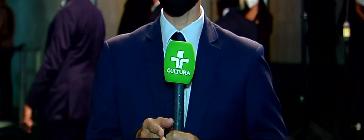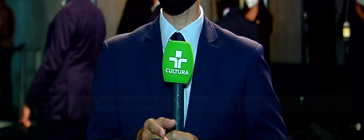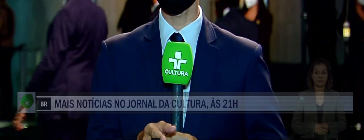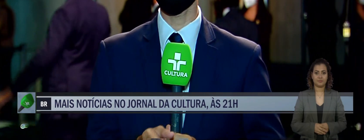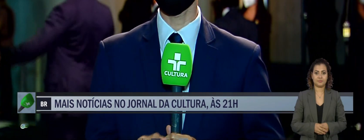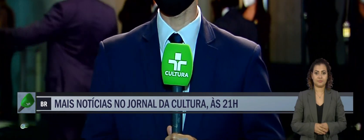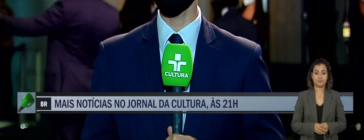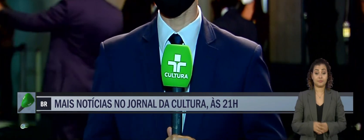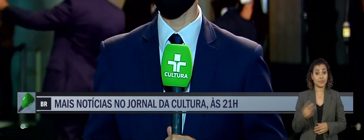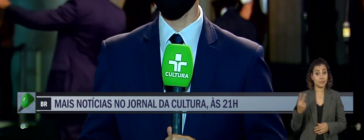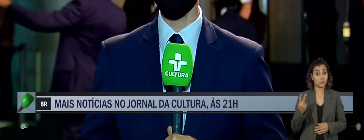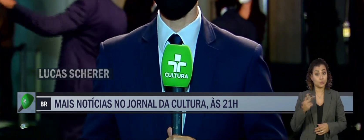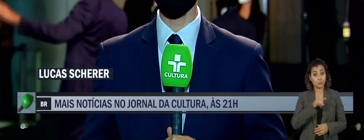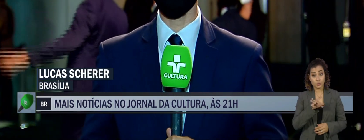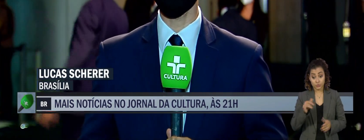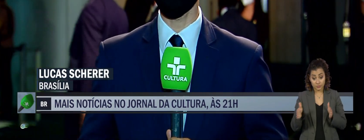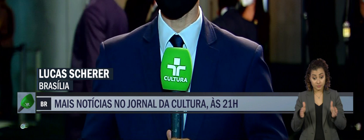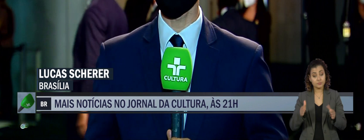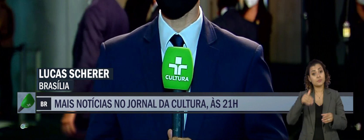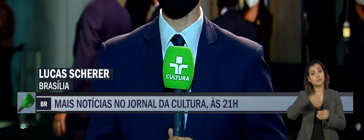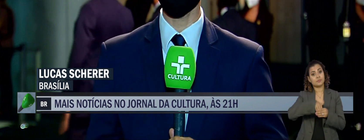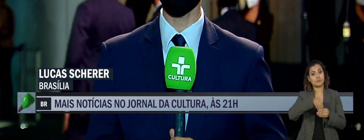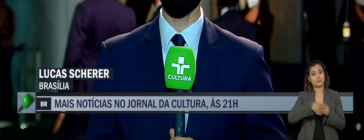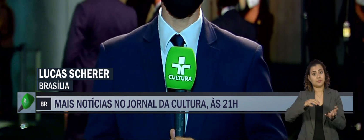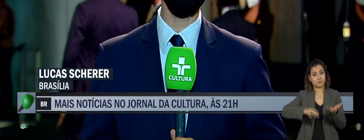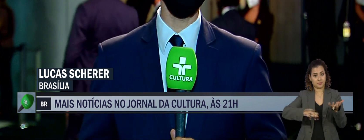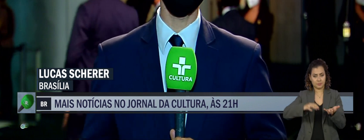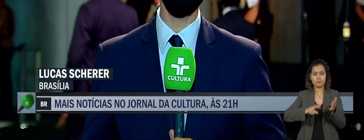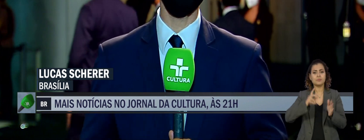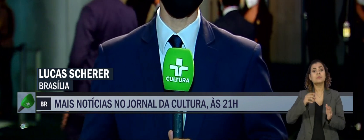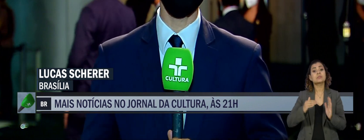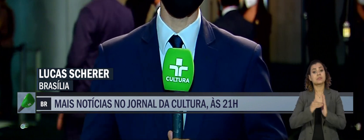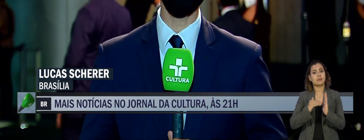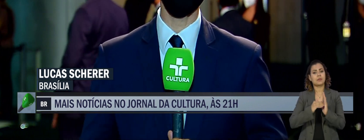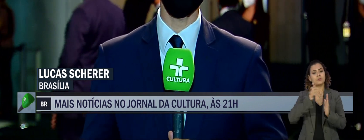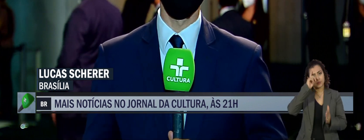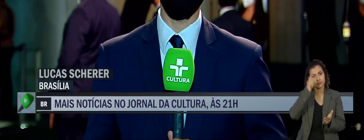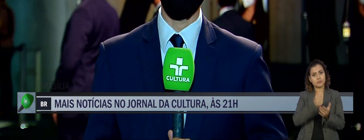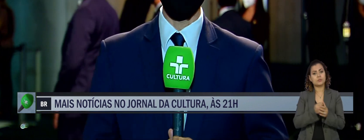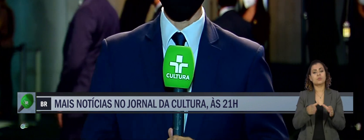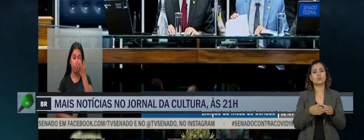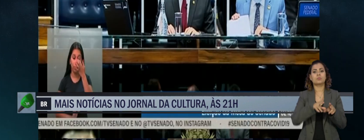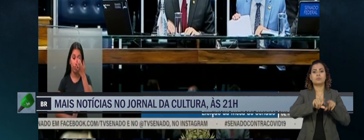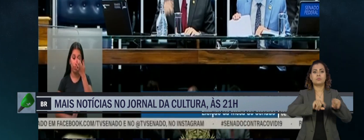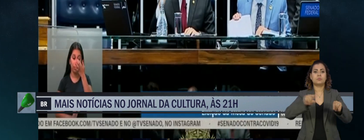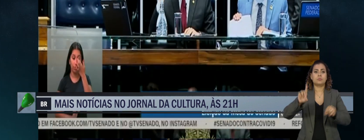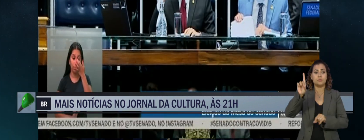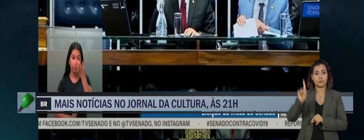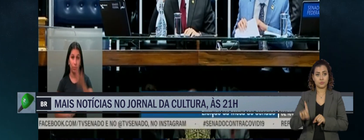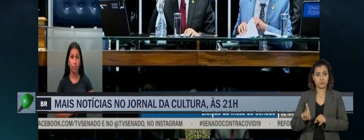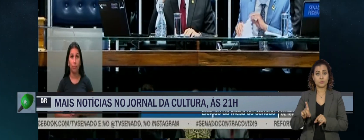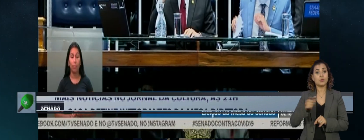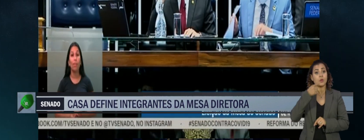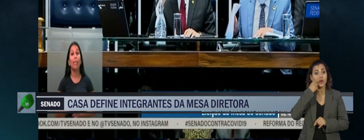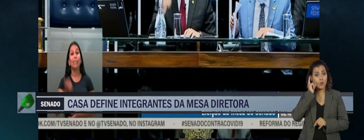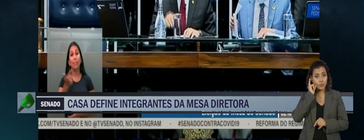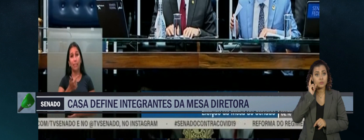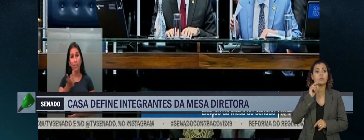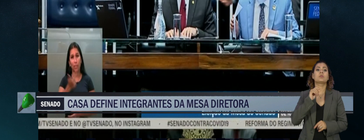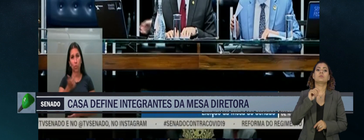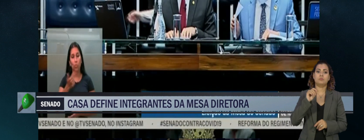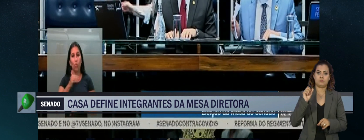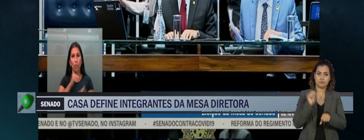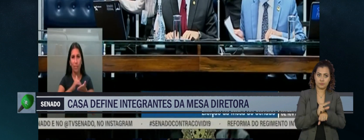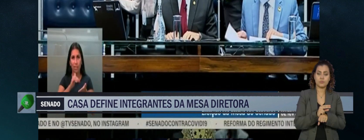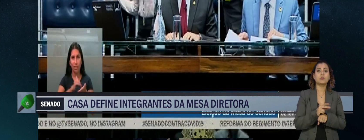No segundo dia de eleições aqui no Congresso Nacional, o Senado definiu a composição da nova mesa diretora. Depois de eleger ontem Rodrigo Pacheco, do DEM